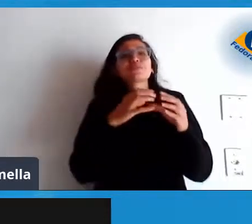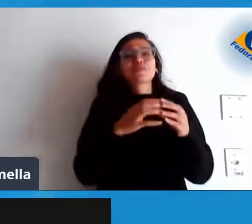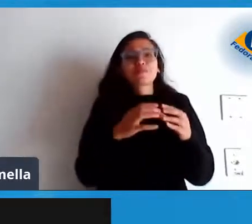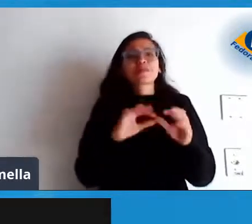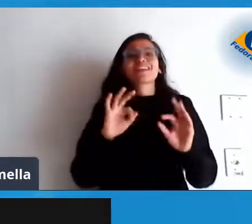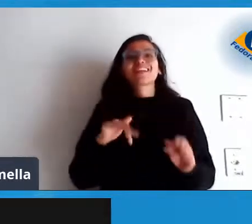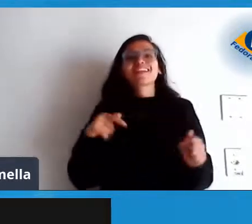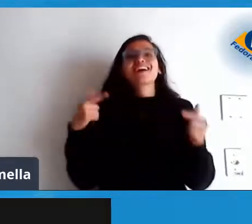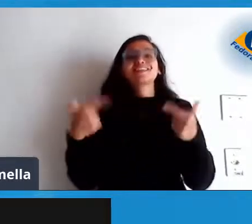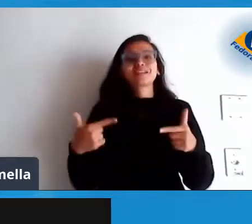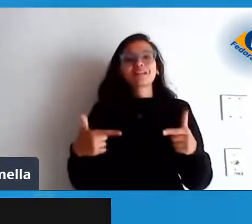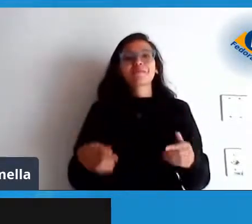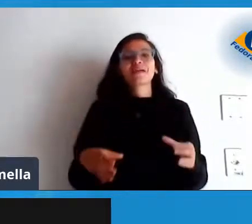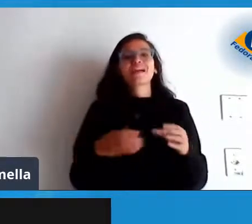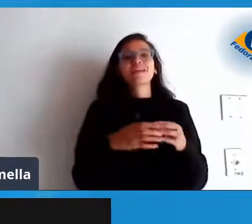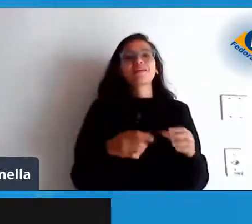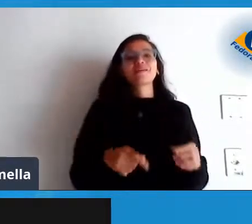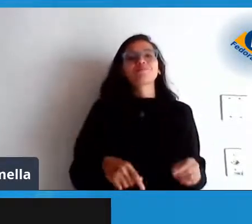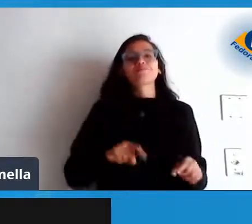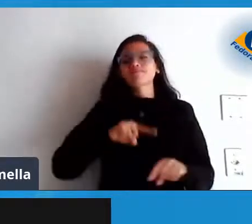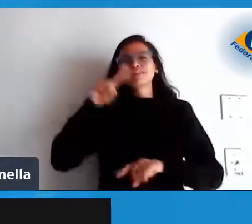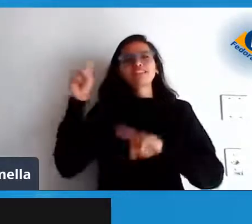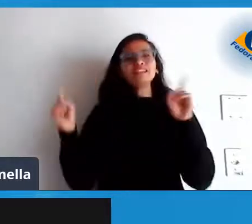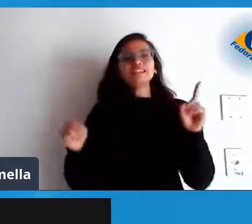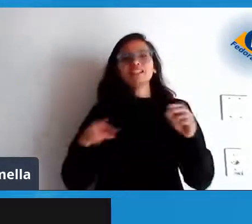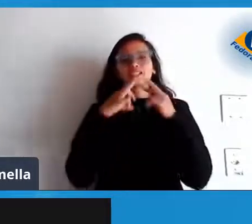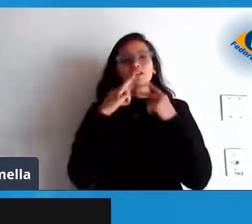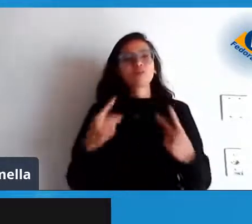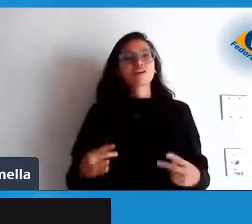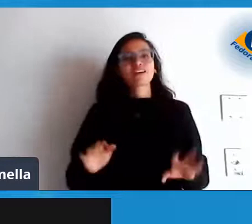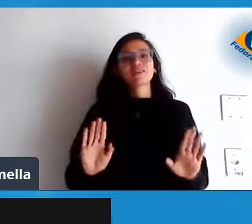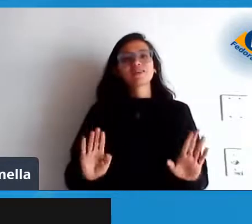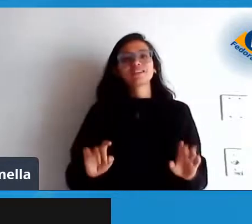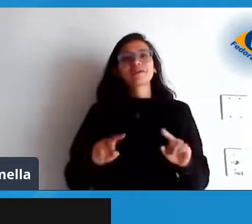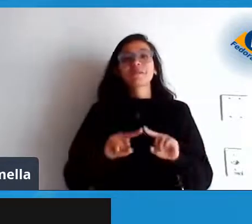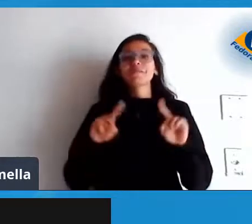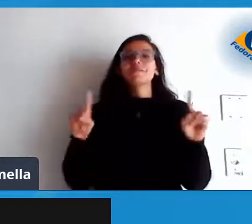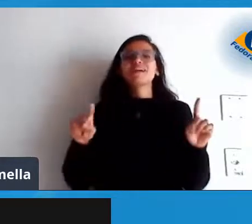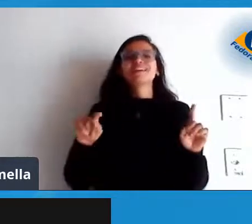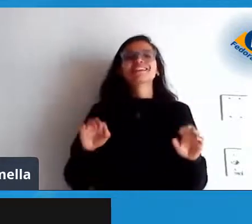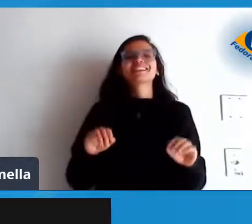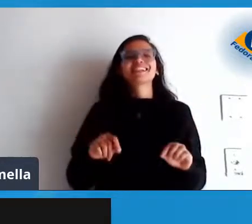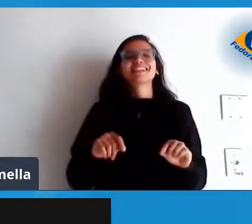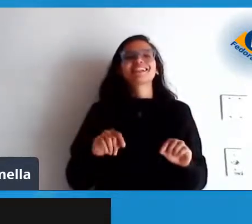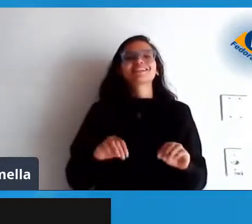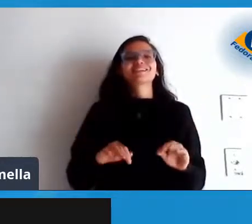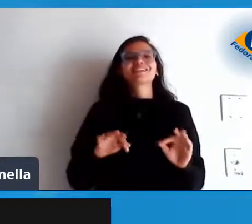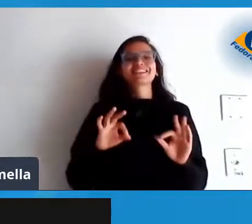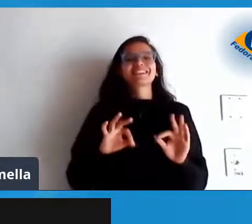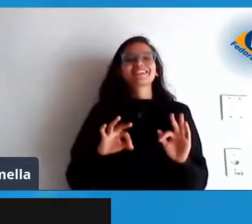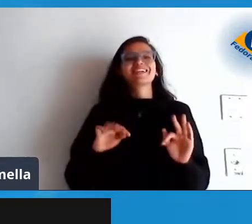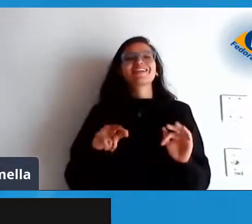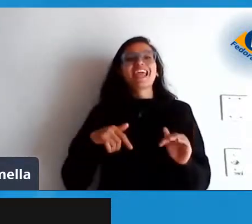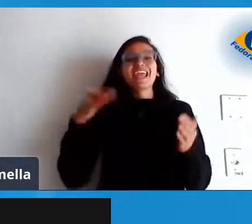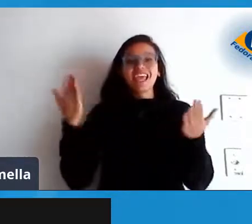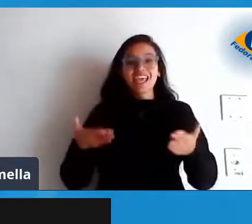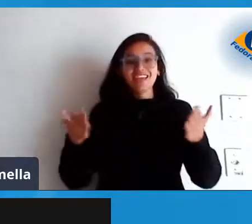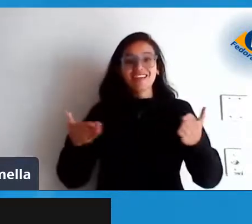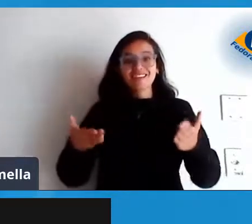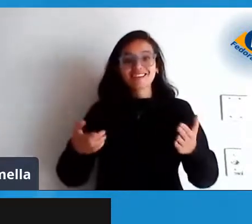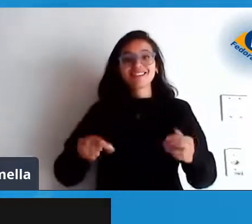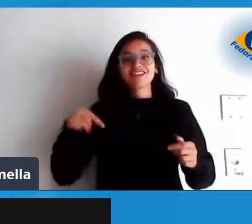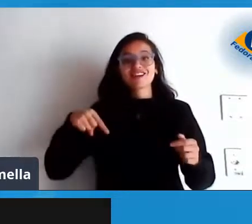comunidade seja ela qual for e também quem sabe de repente esse evento venha a acontecer ainda esse ano no grupo com a comunidade